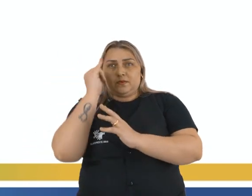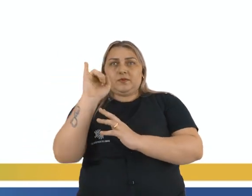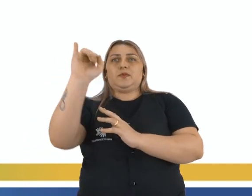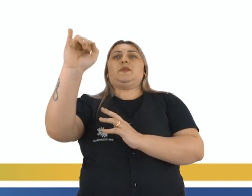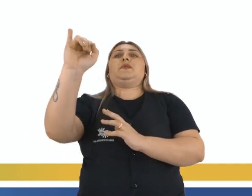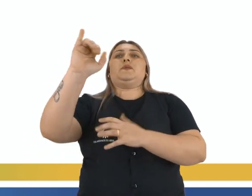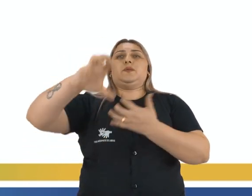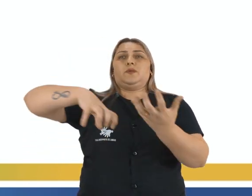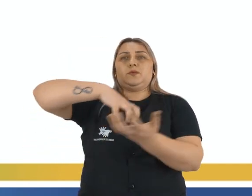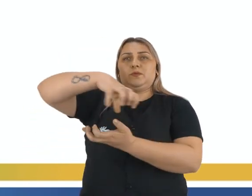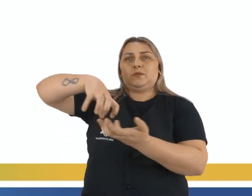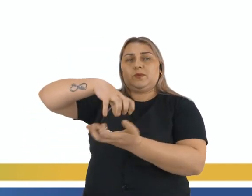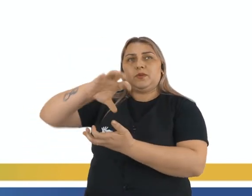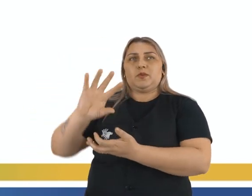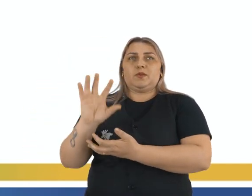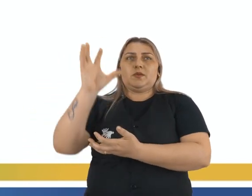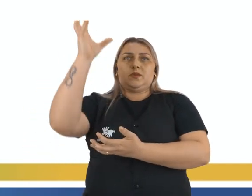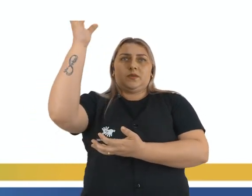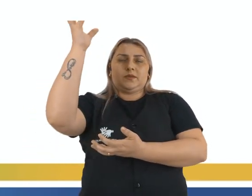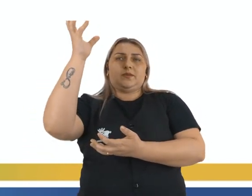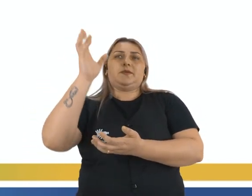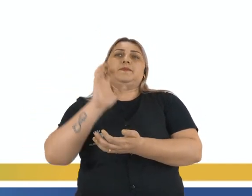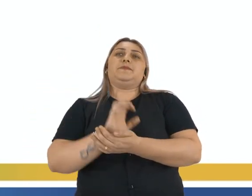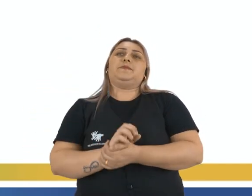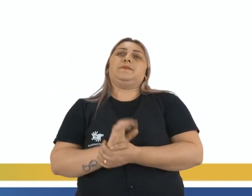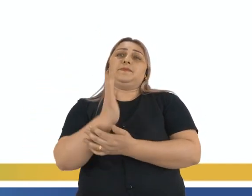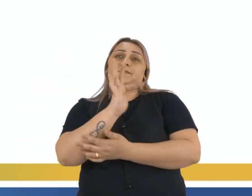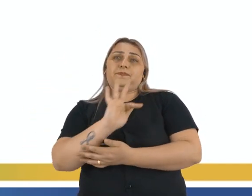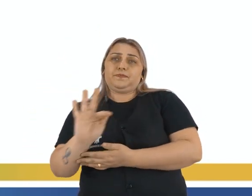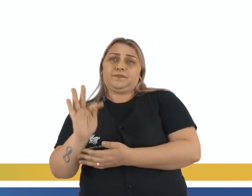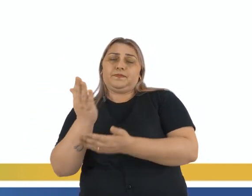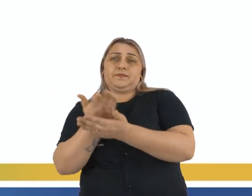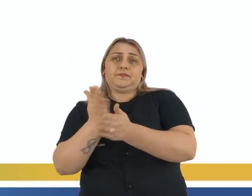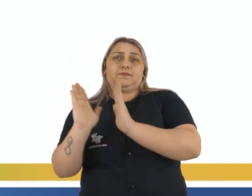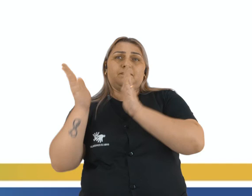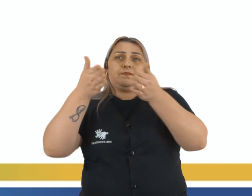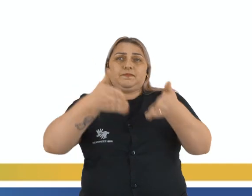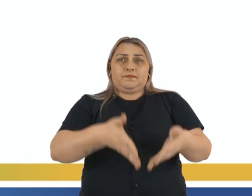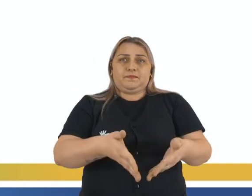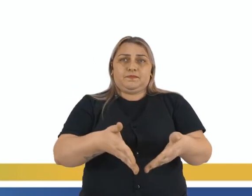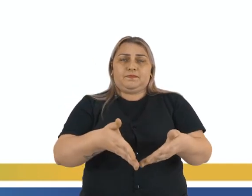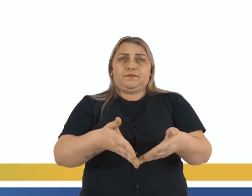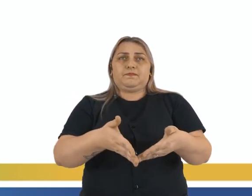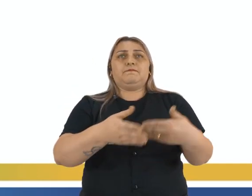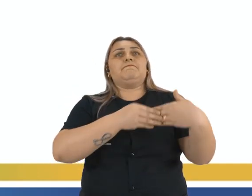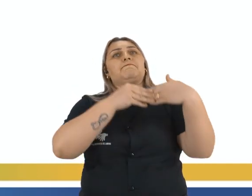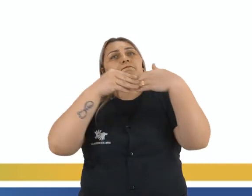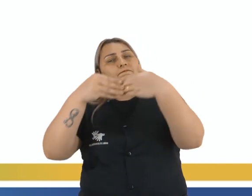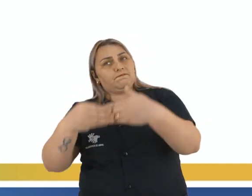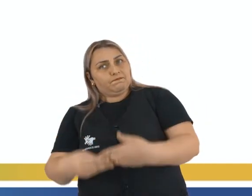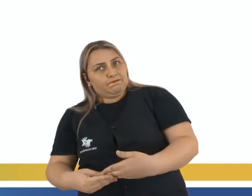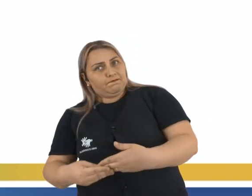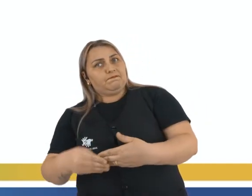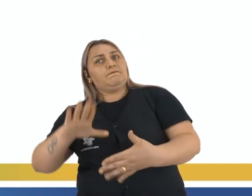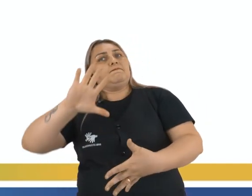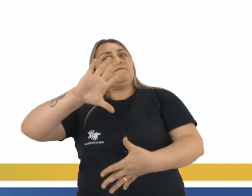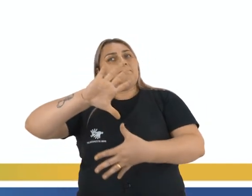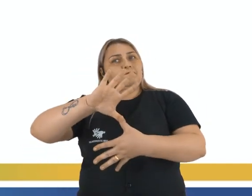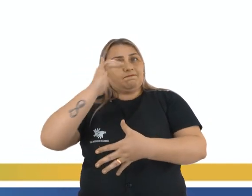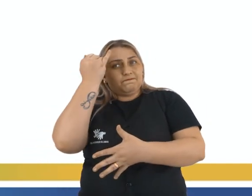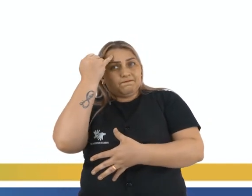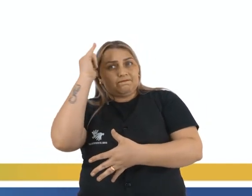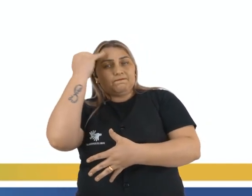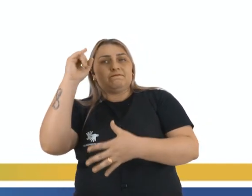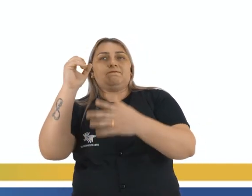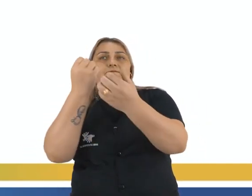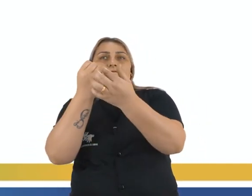né, esses movimentos a acontecerem. Então, a Revolução Francesa vai acabar chegando, vai trazer resquícios para a América com as suas ideias,